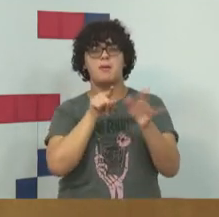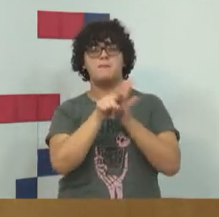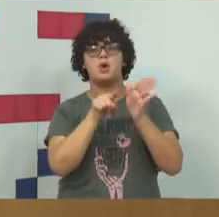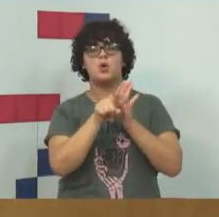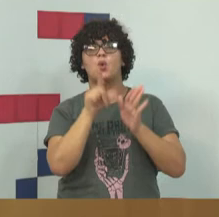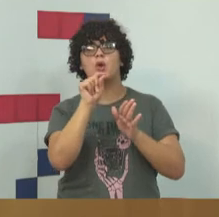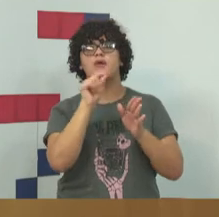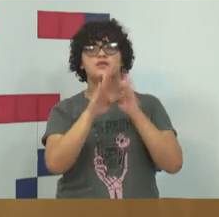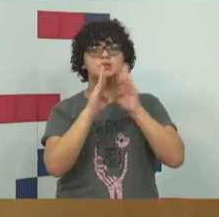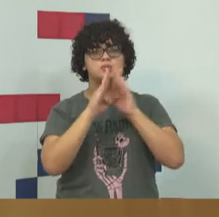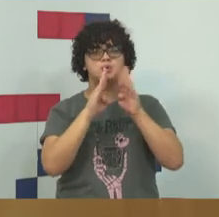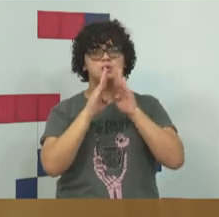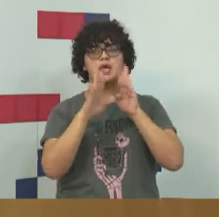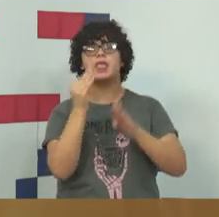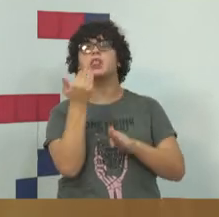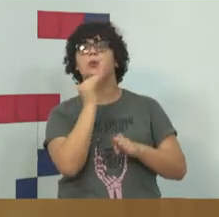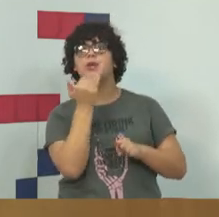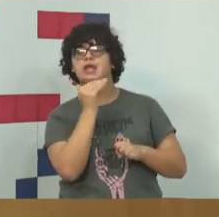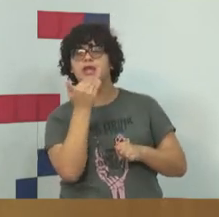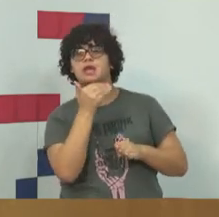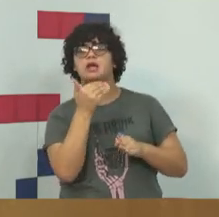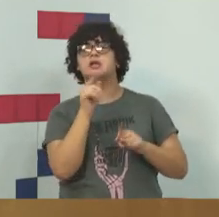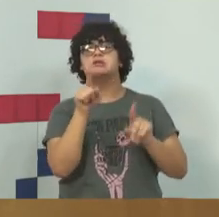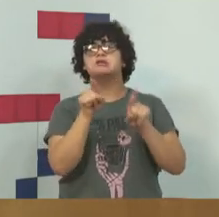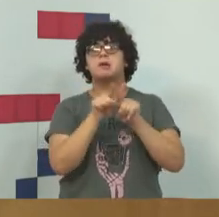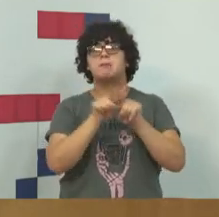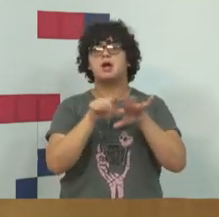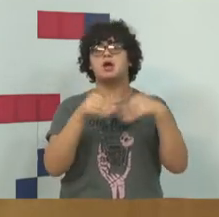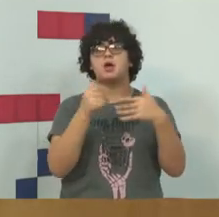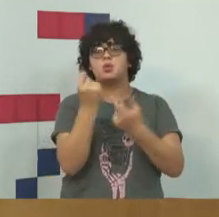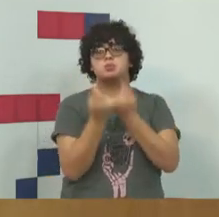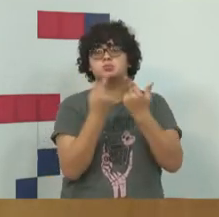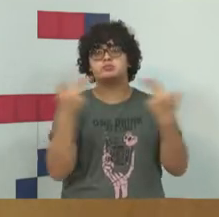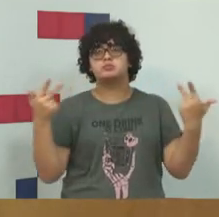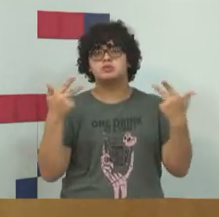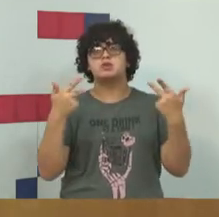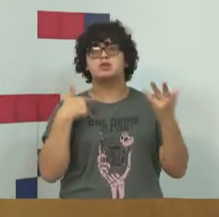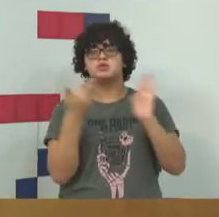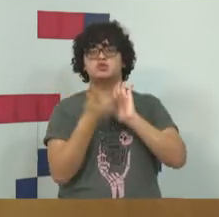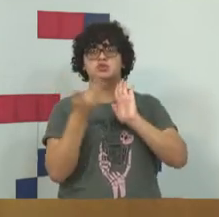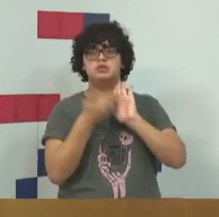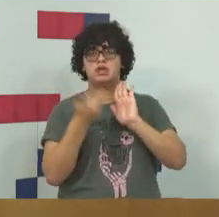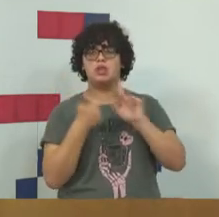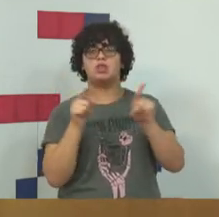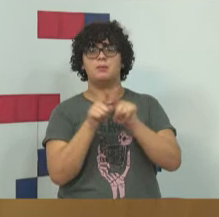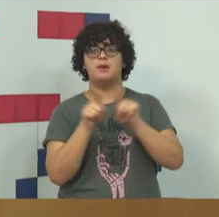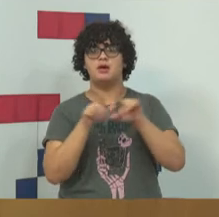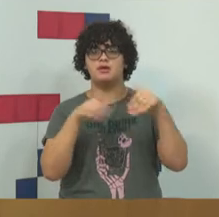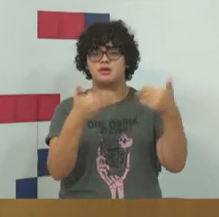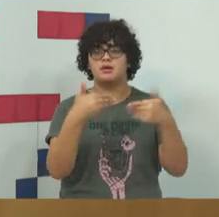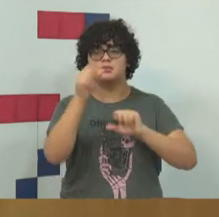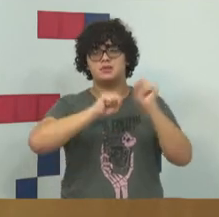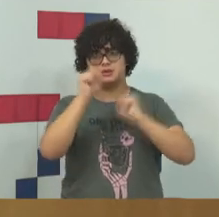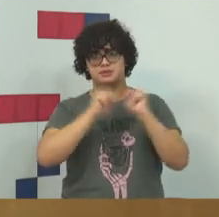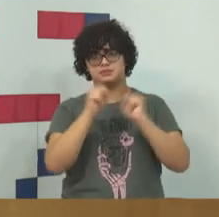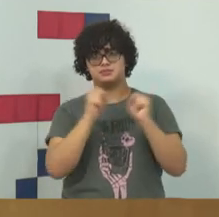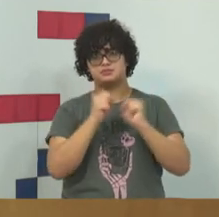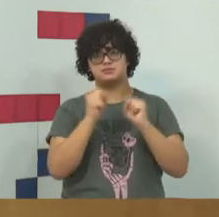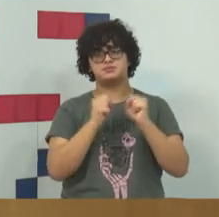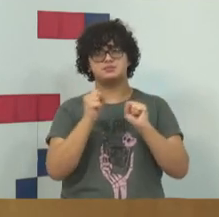e Twitter, que recentemente alguns conteúdos foram tirados do ar por essas empresas. Então,